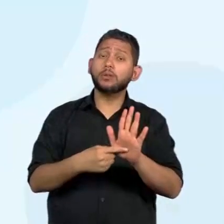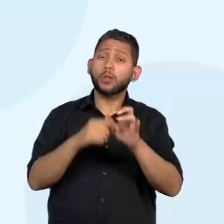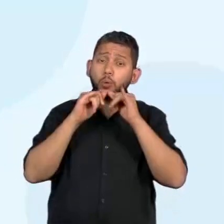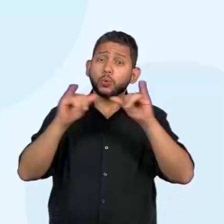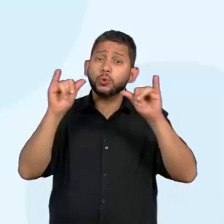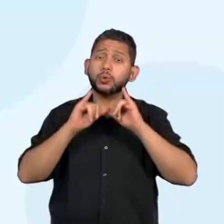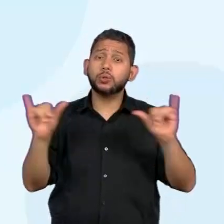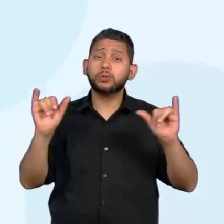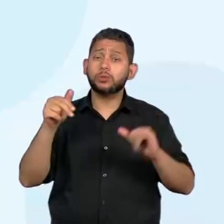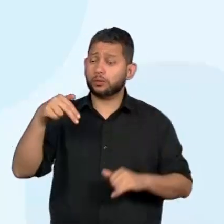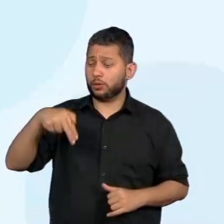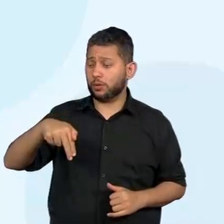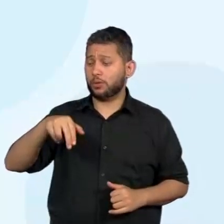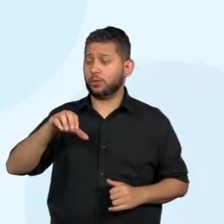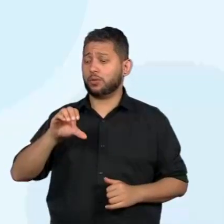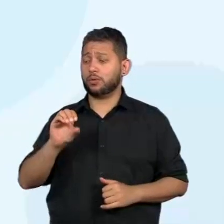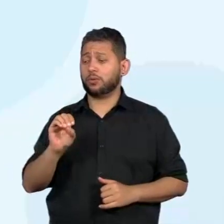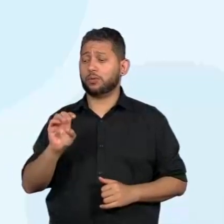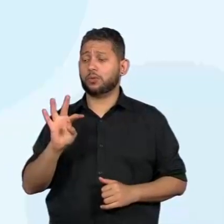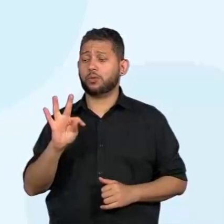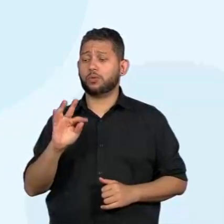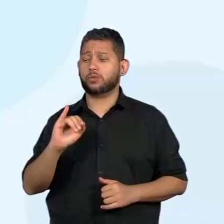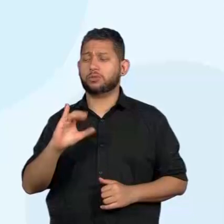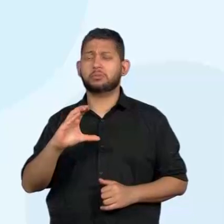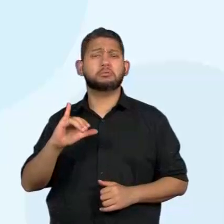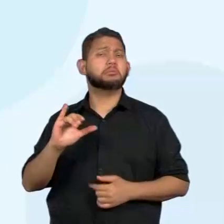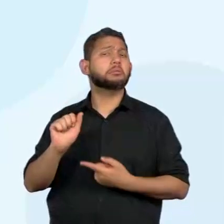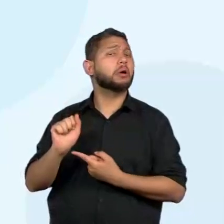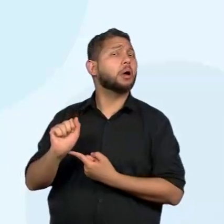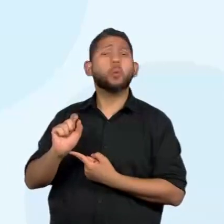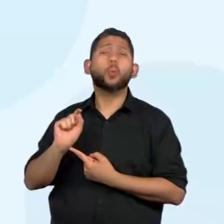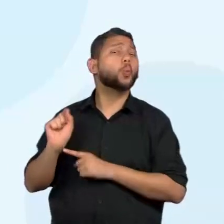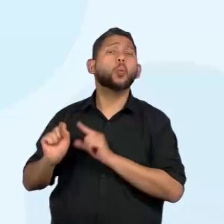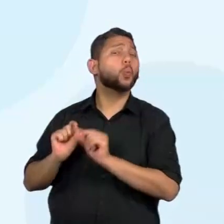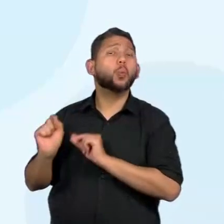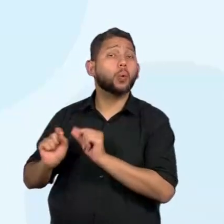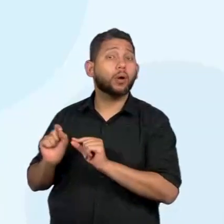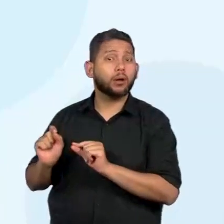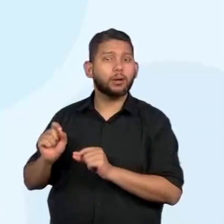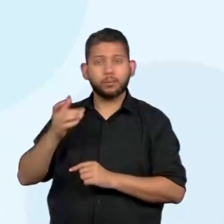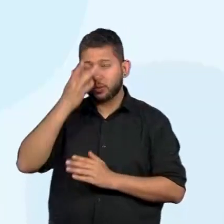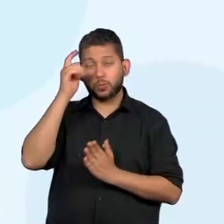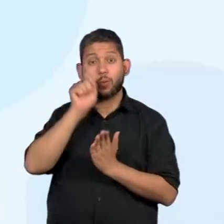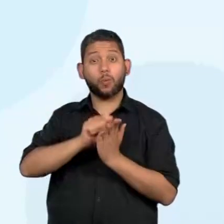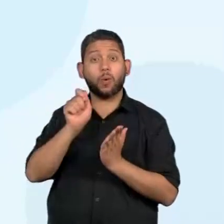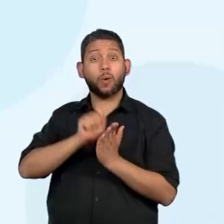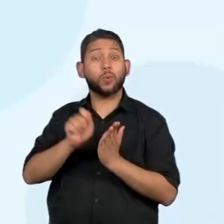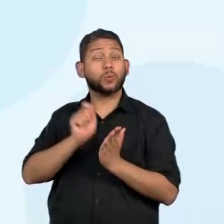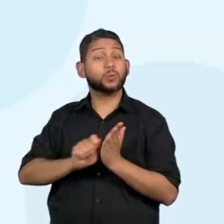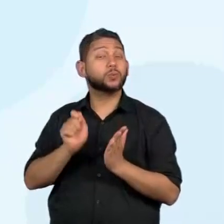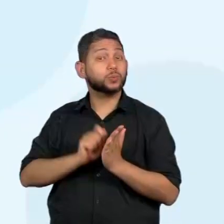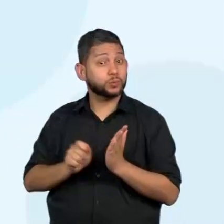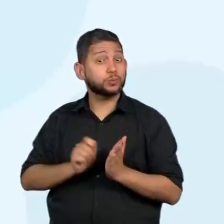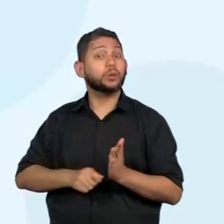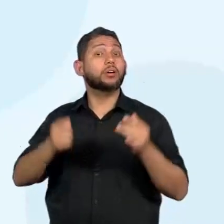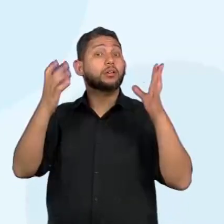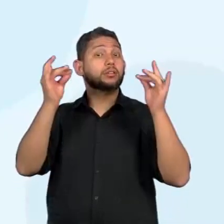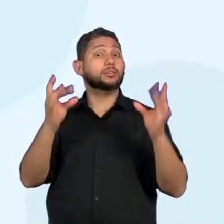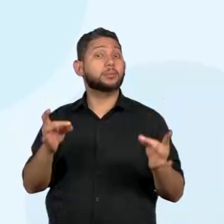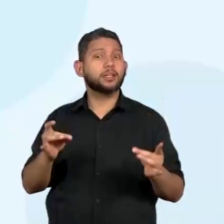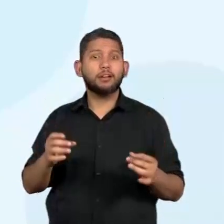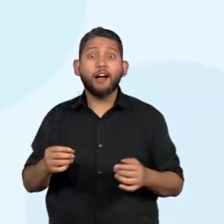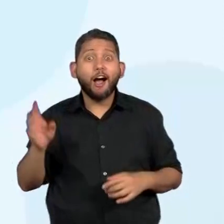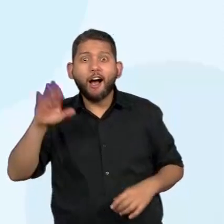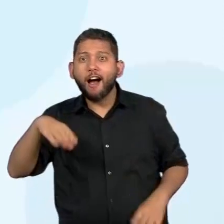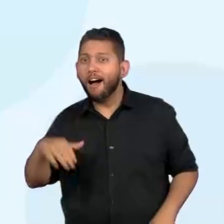como de que forma o autor descreve o ocorrido. E eu já achei o tesouro perdido, Pronto, bem aqui,